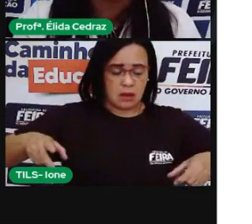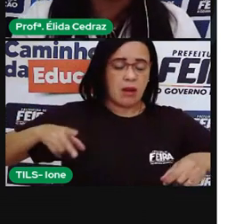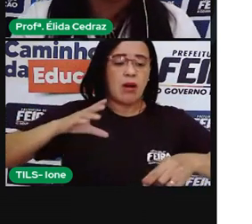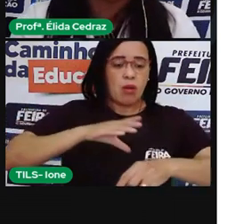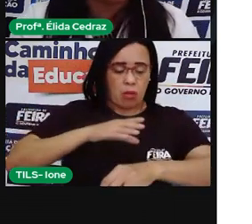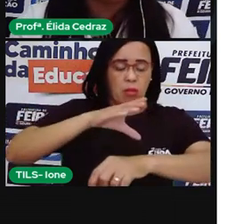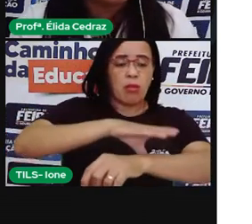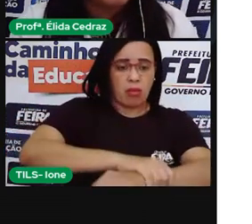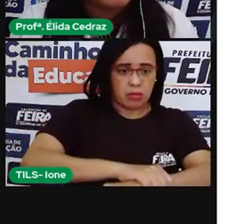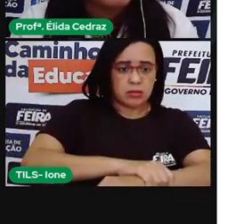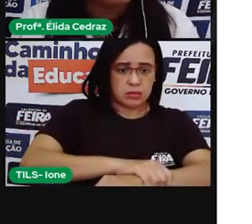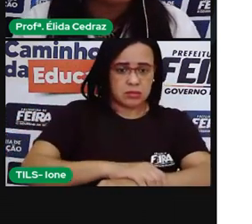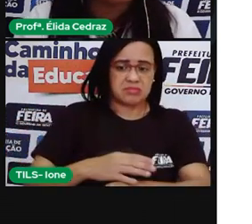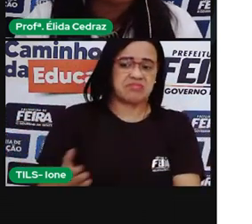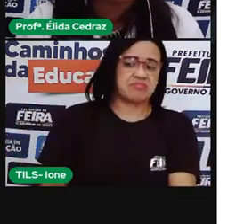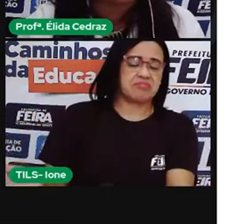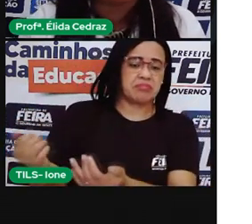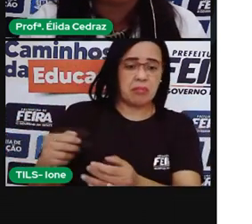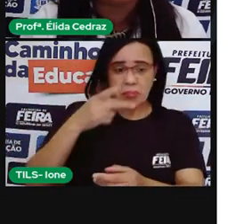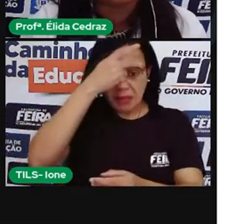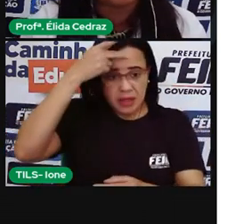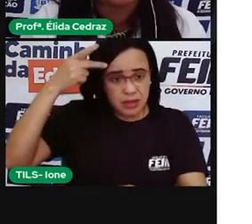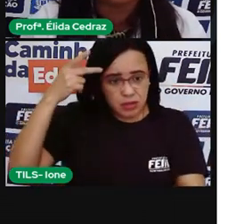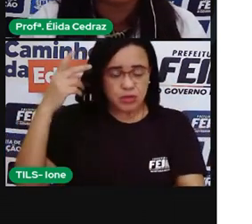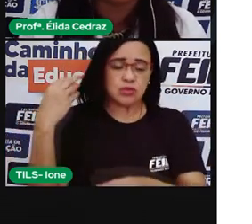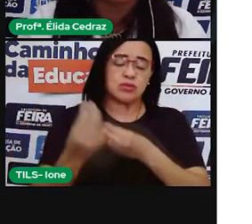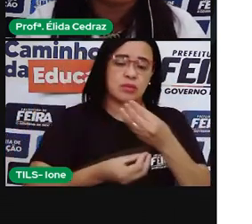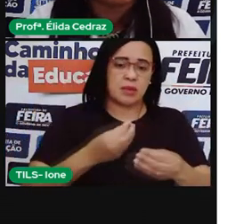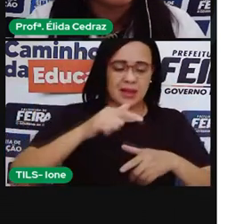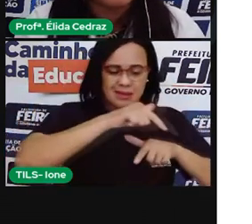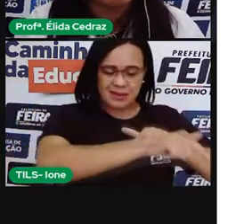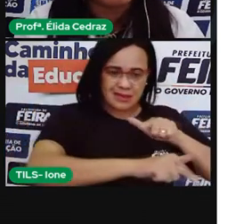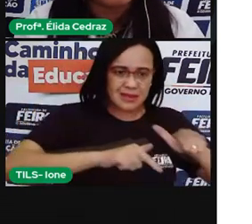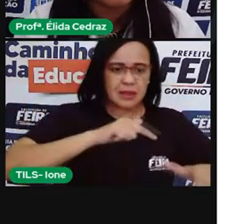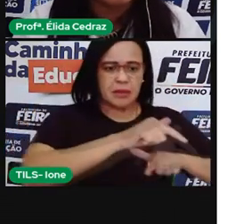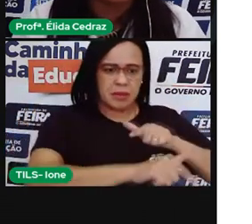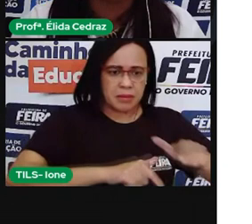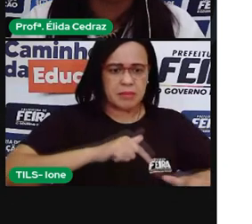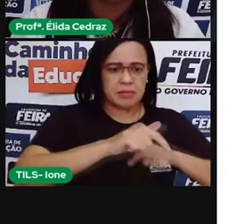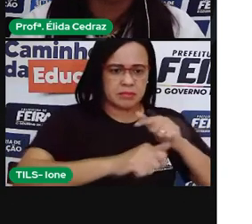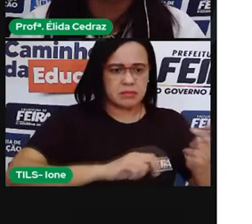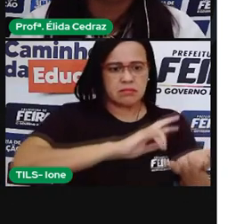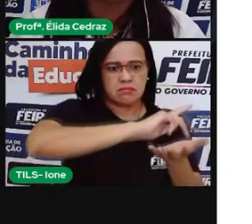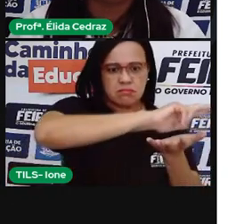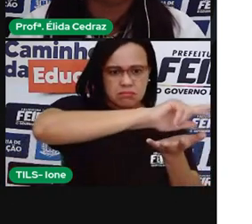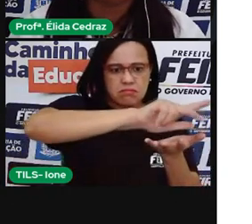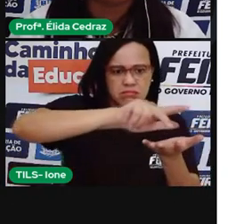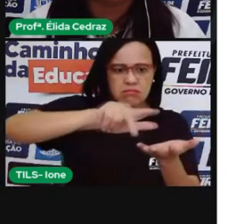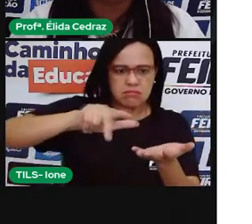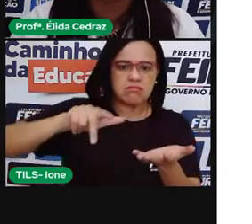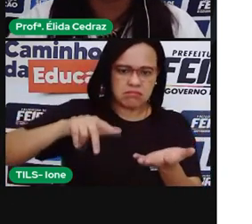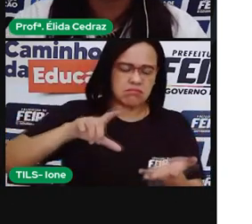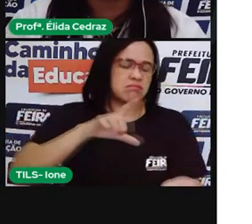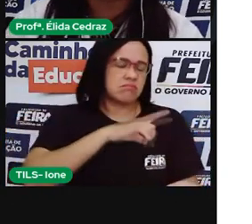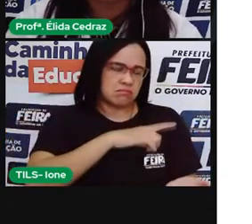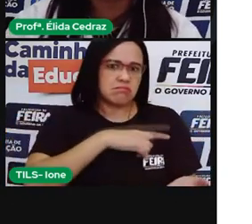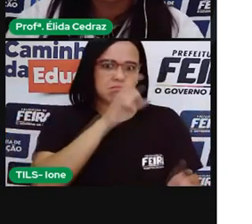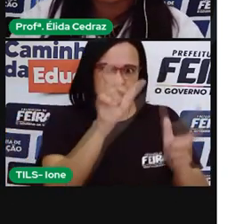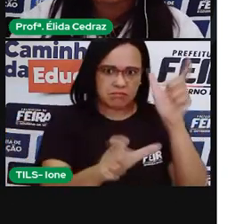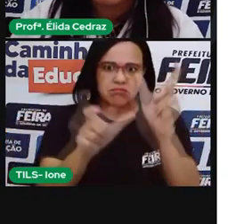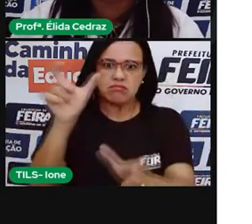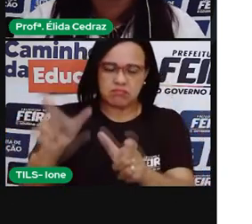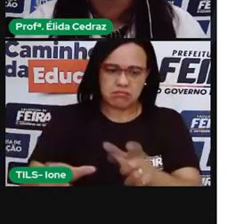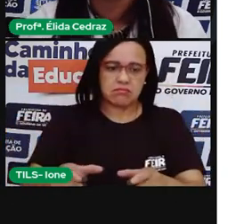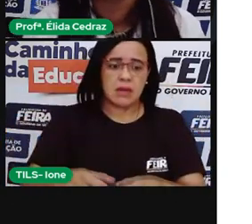Eles procuravam atoeiros, carpinteiros, ourives, todo tipo de pessoa que pudesse trabalhar